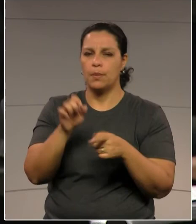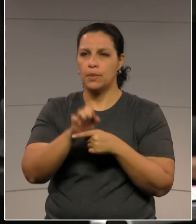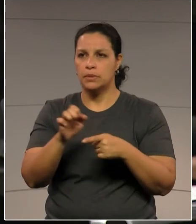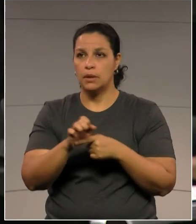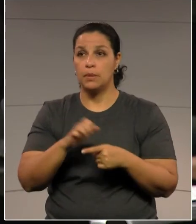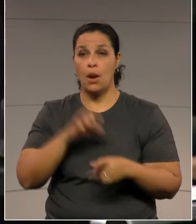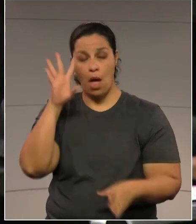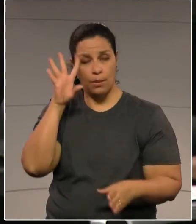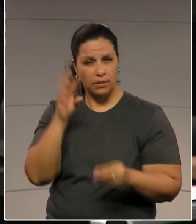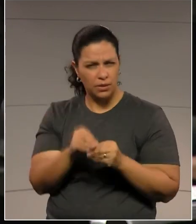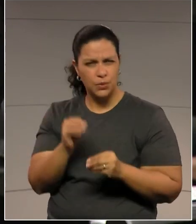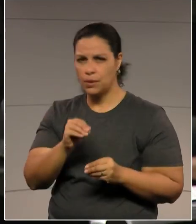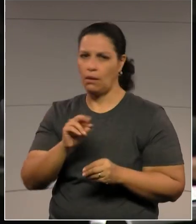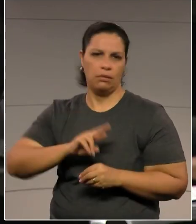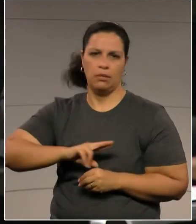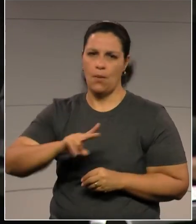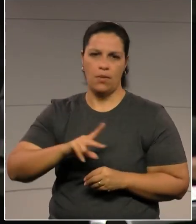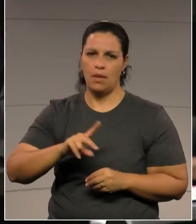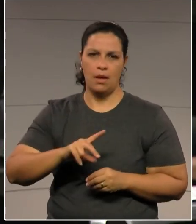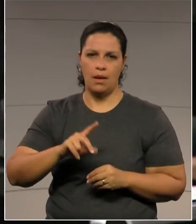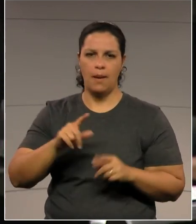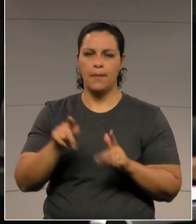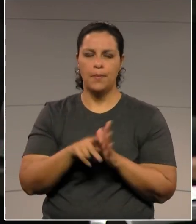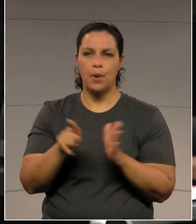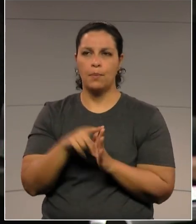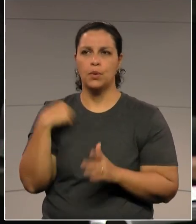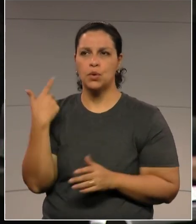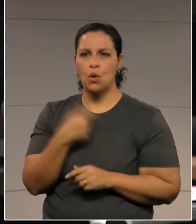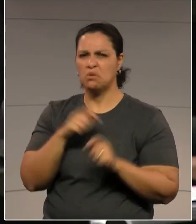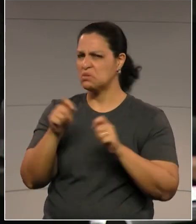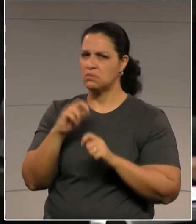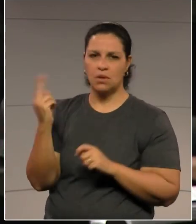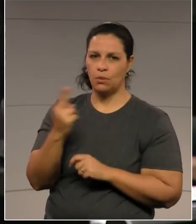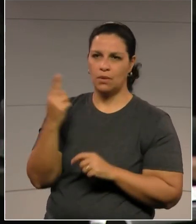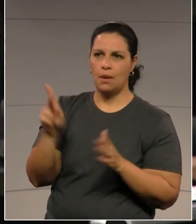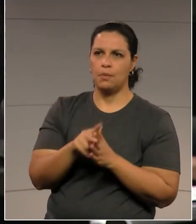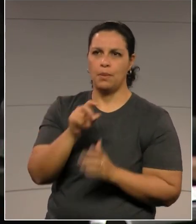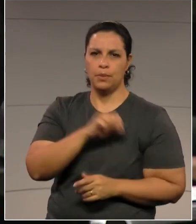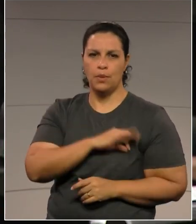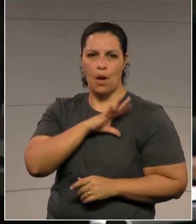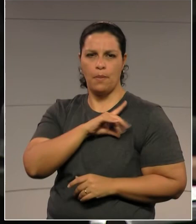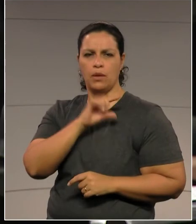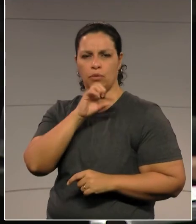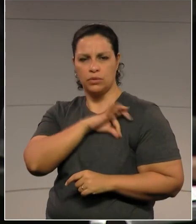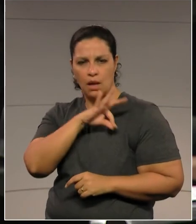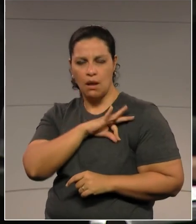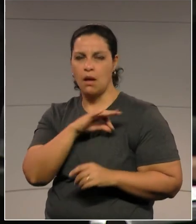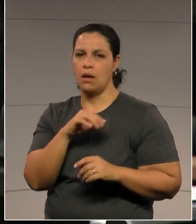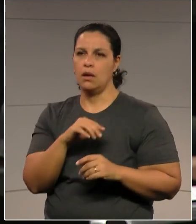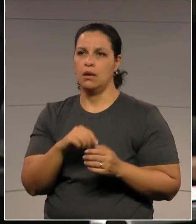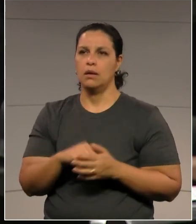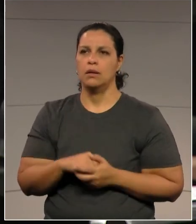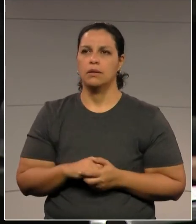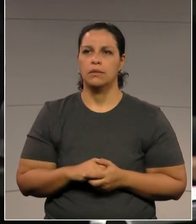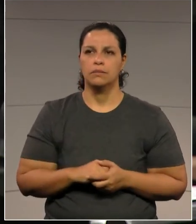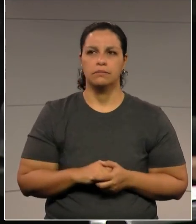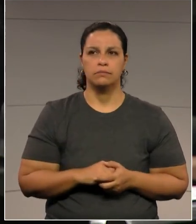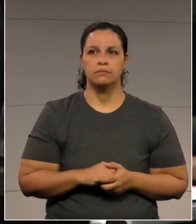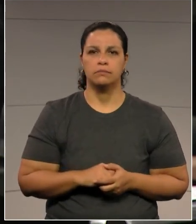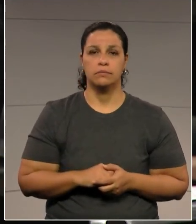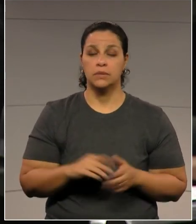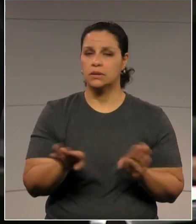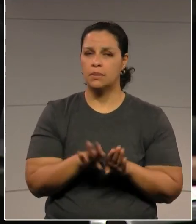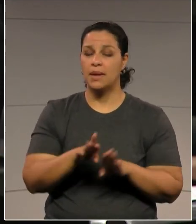entendi, não há mínima possibilidade de um aumento,